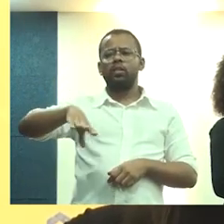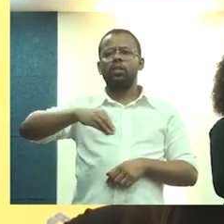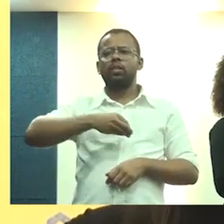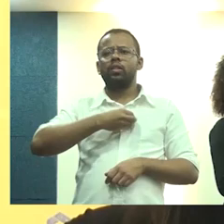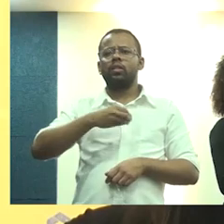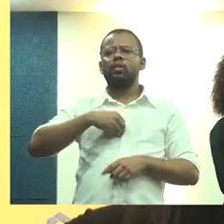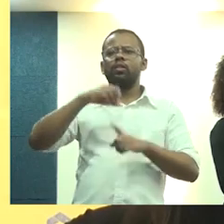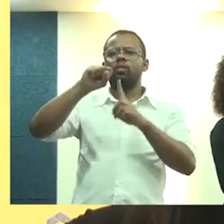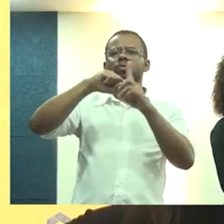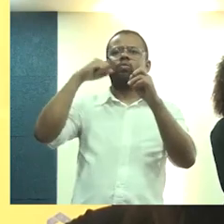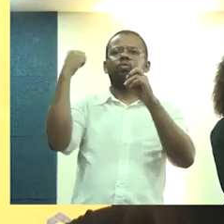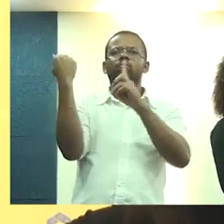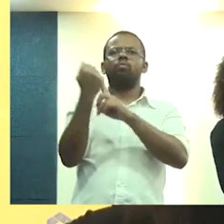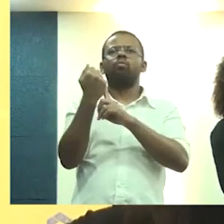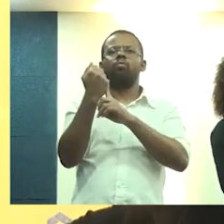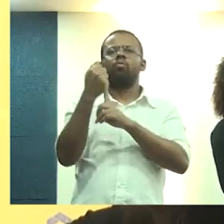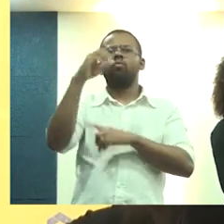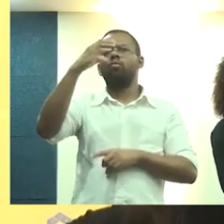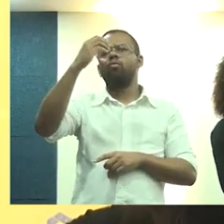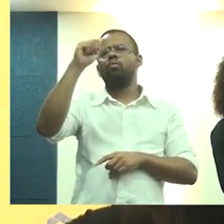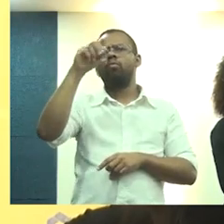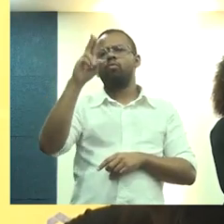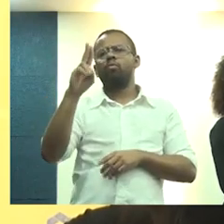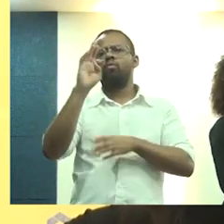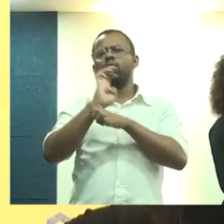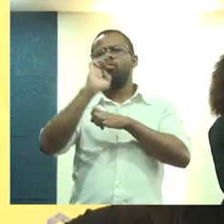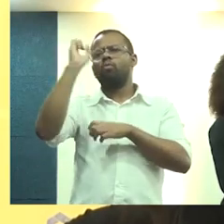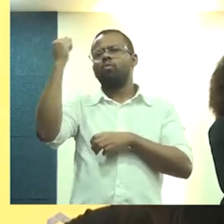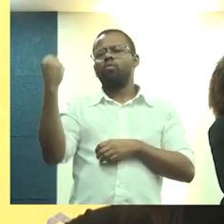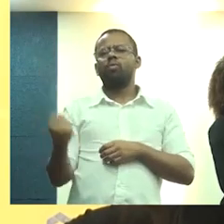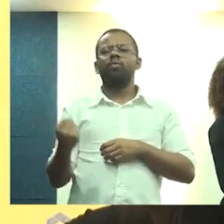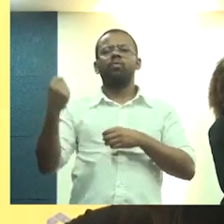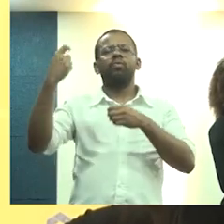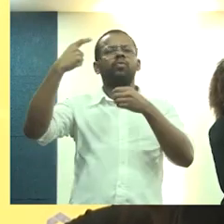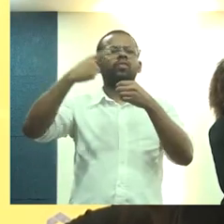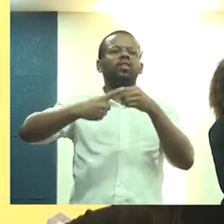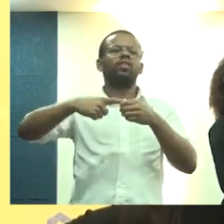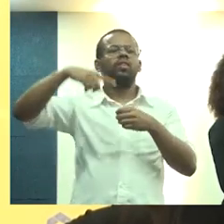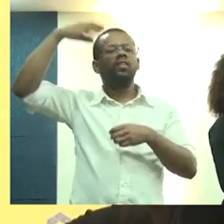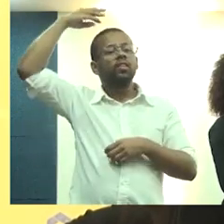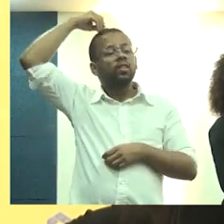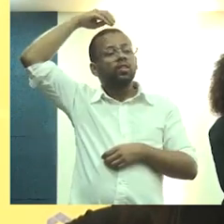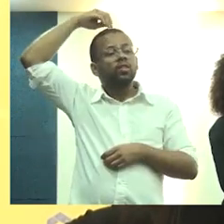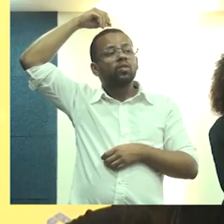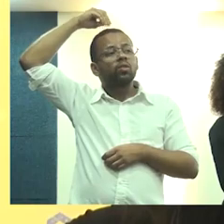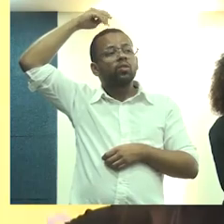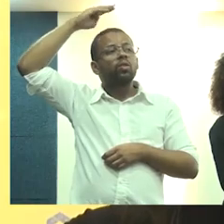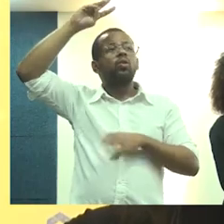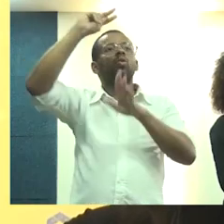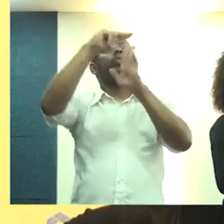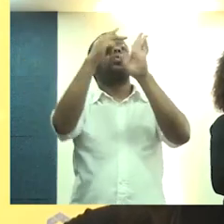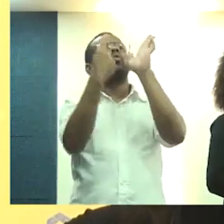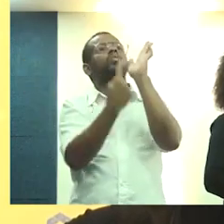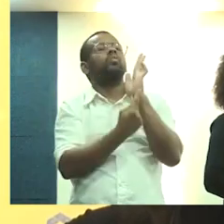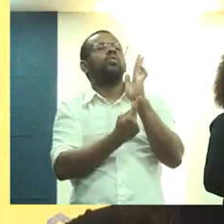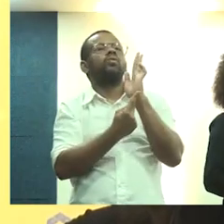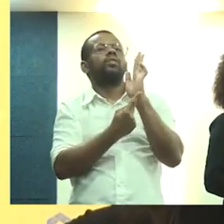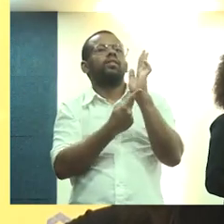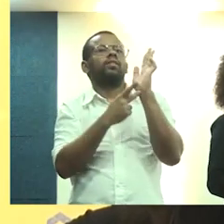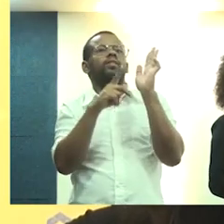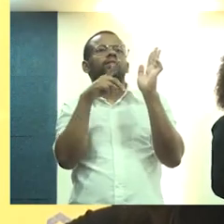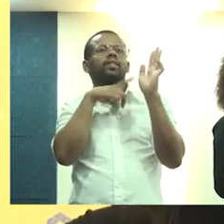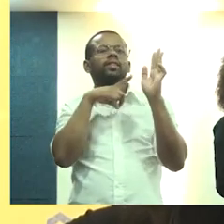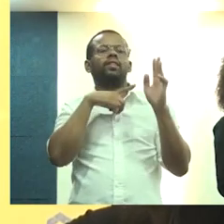arquitetos e do Carl Sergipe lá em São Cristóvão, do Projetar,